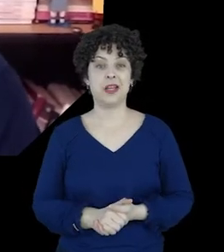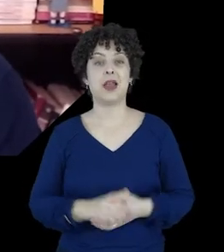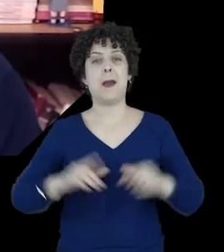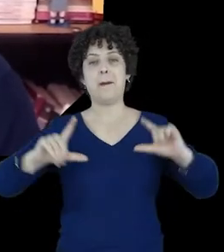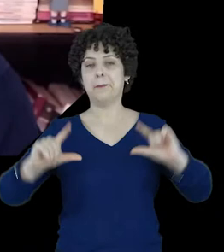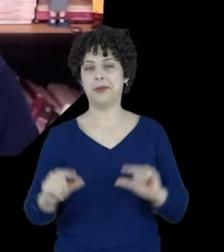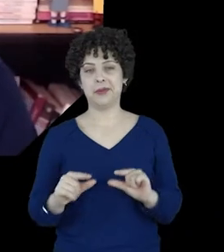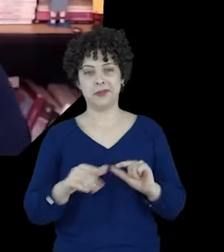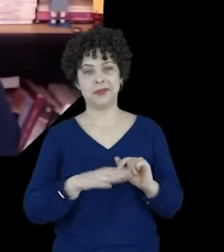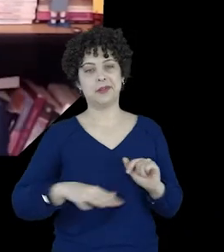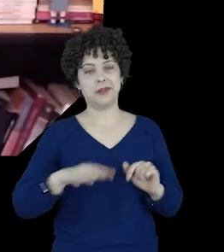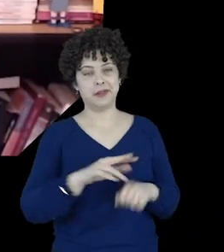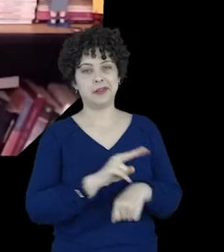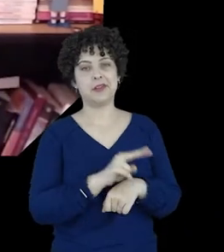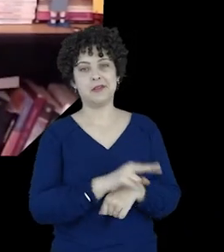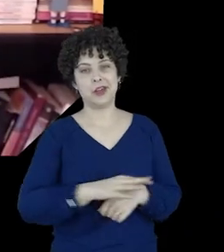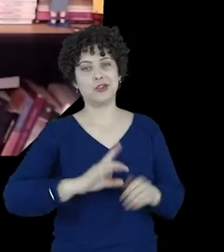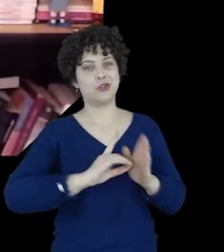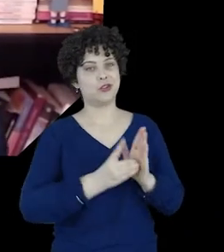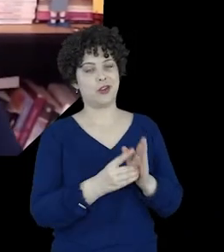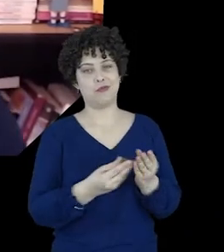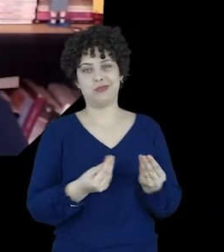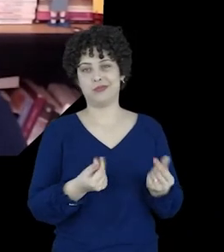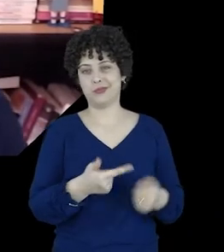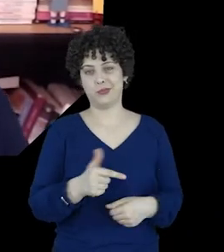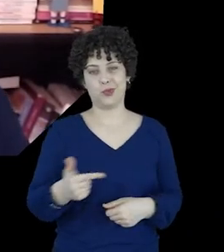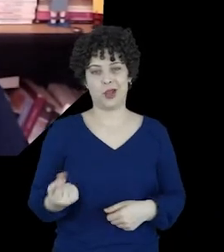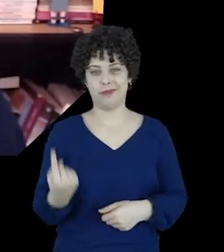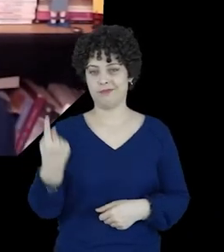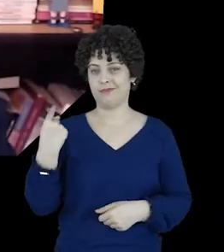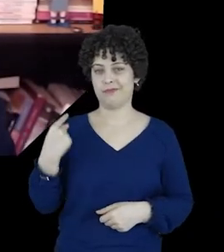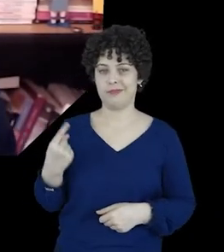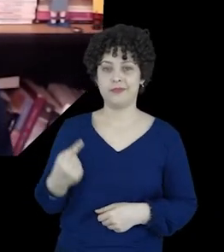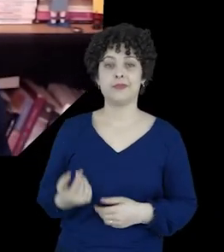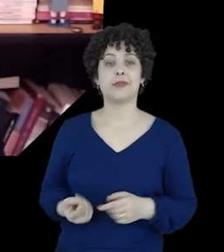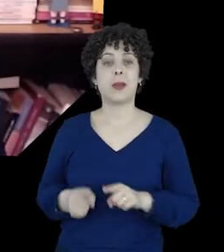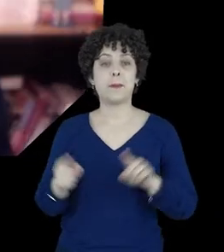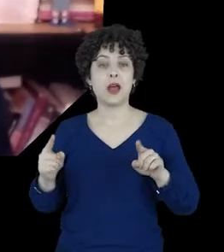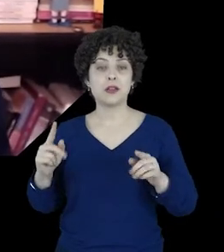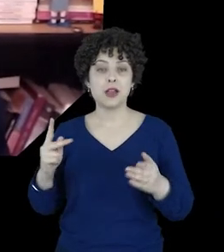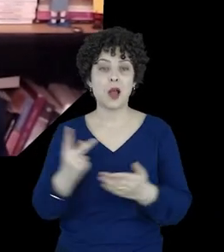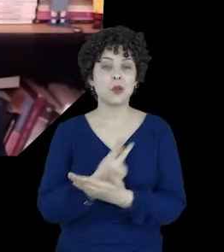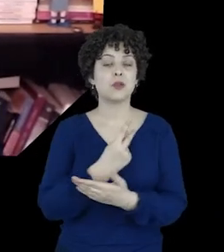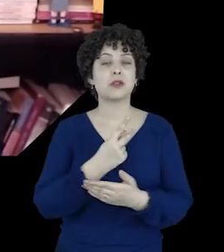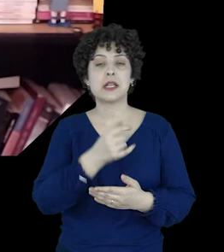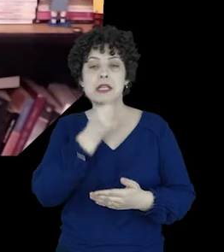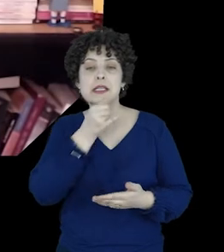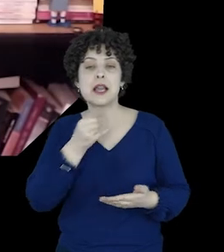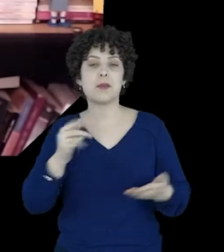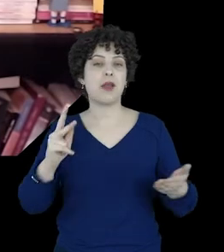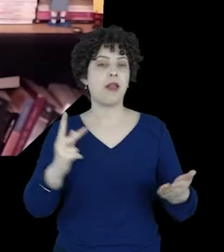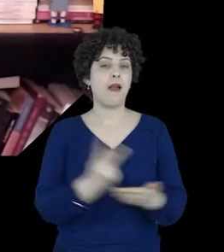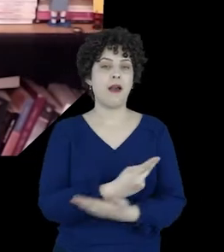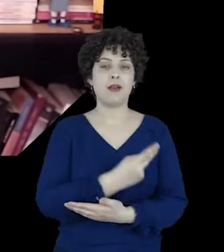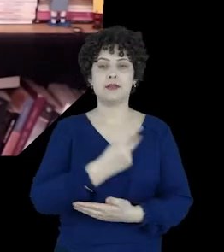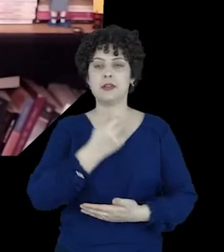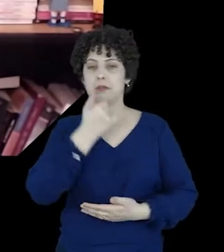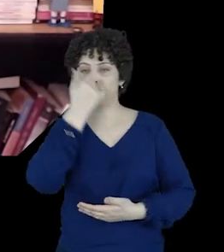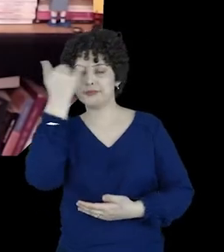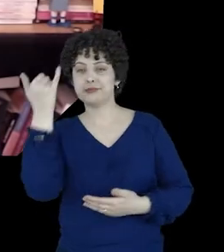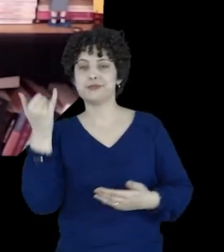muito menos em termos de proteção na esfera digital. Apesar disso, quando ocorrem infrações relacionadas